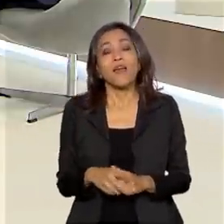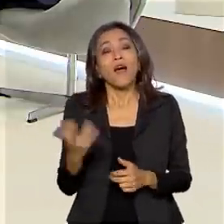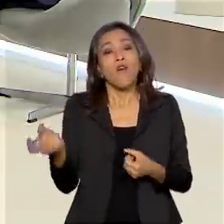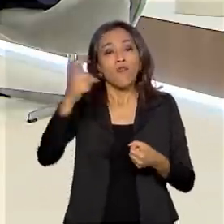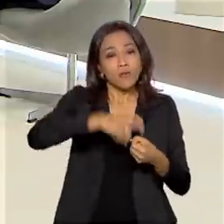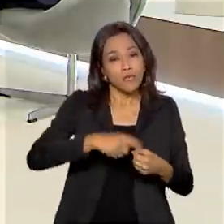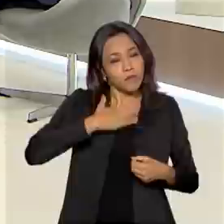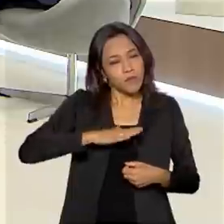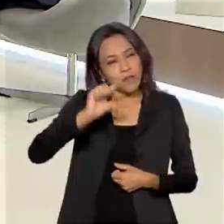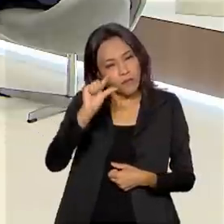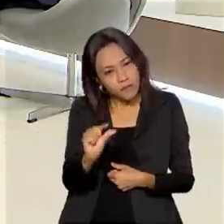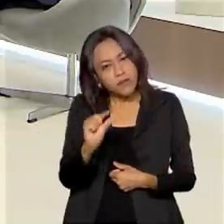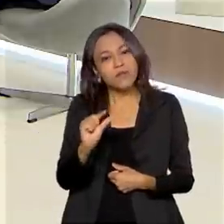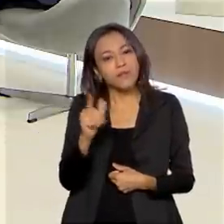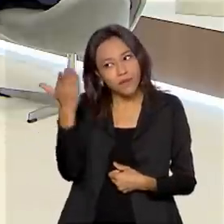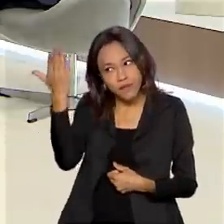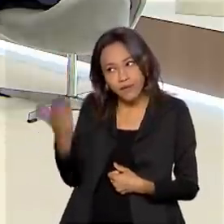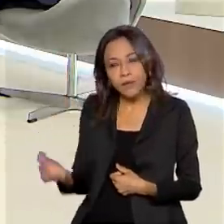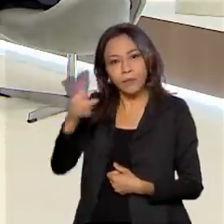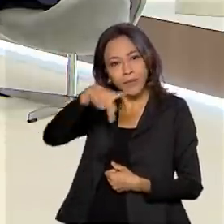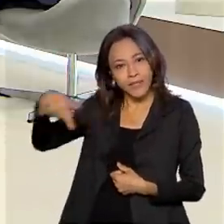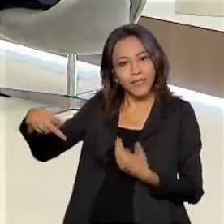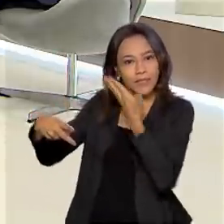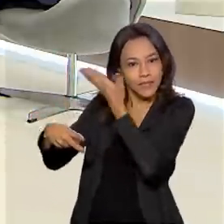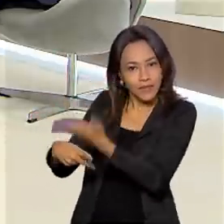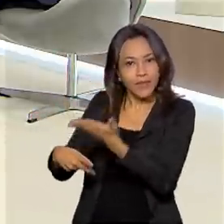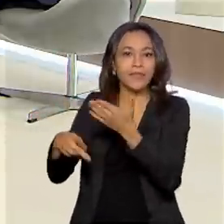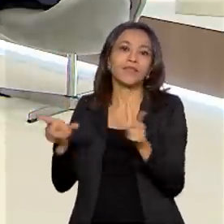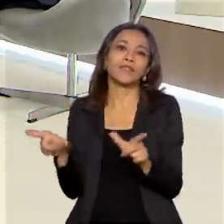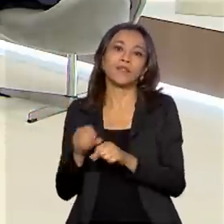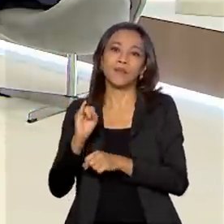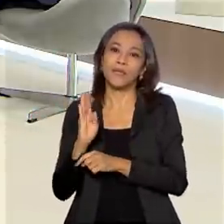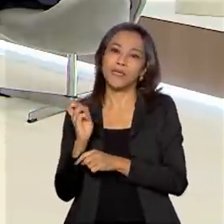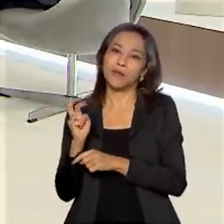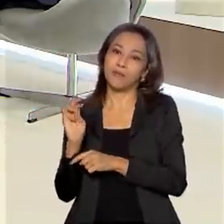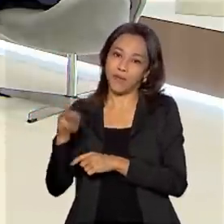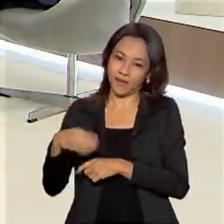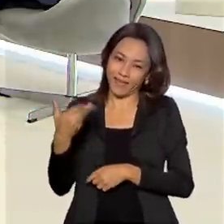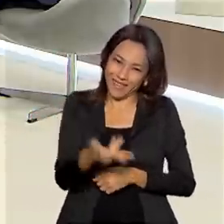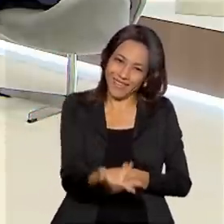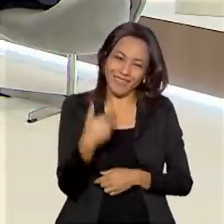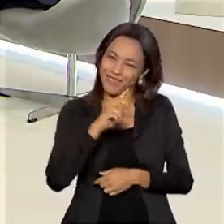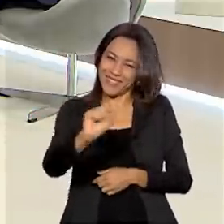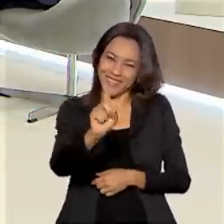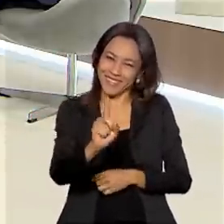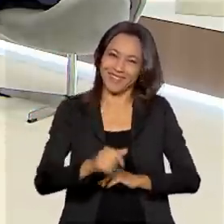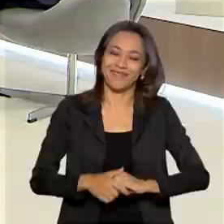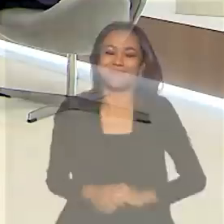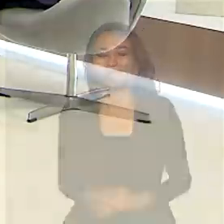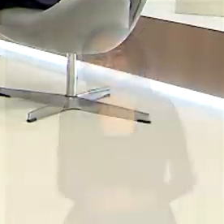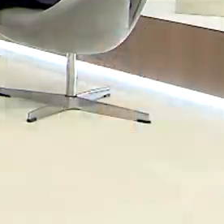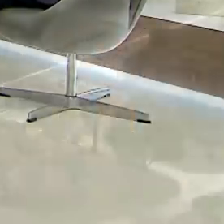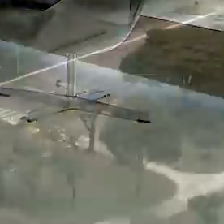Voltamos em instantes com o presidente do Ibram, Pedro Mastrobuono, no Brasil em Pauta. Não saia daí.